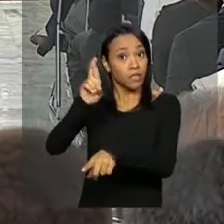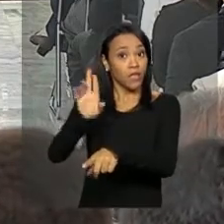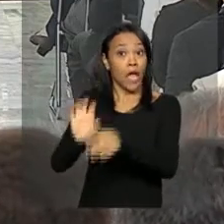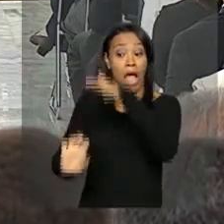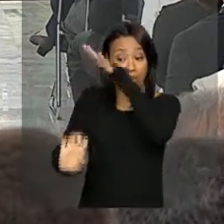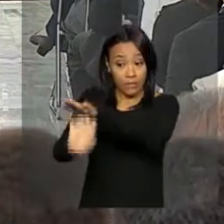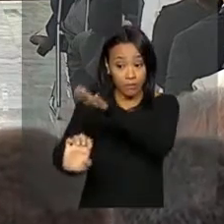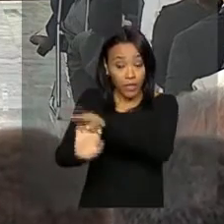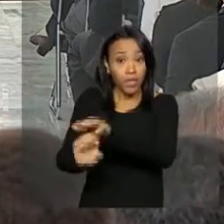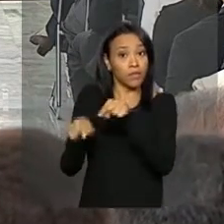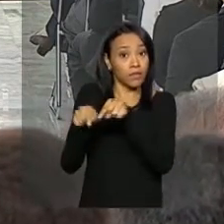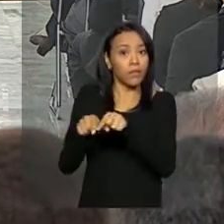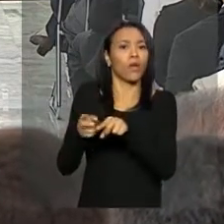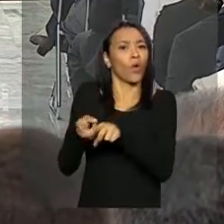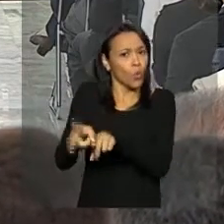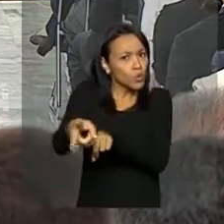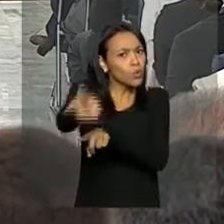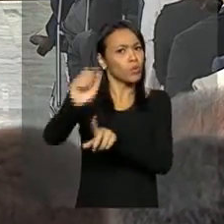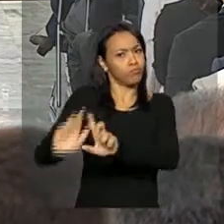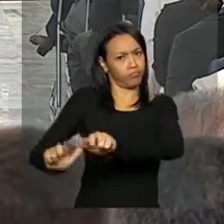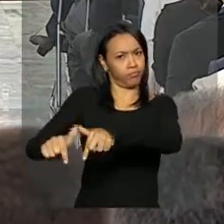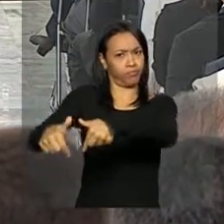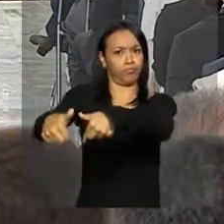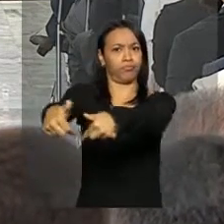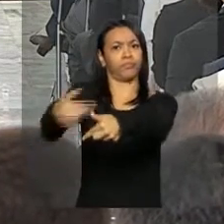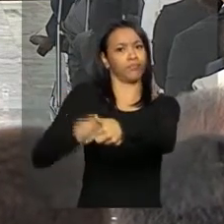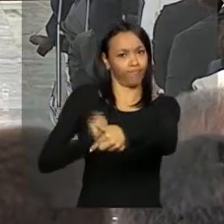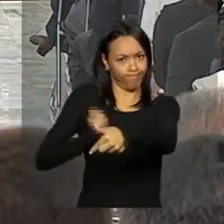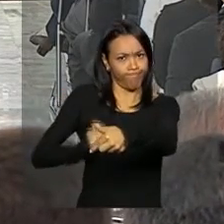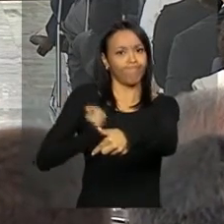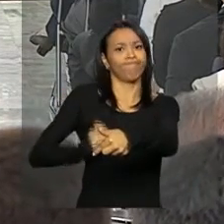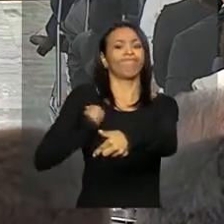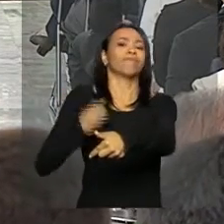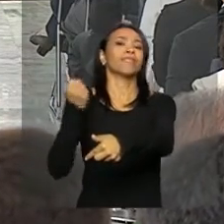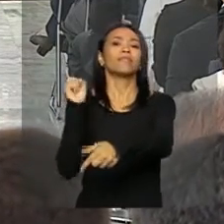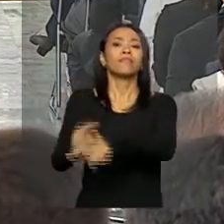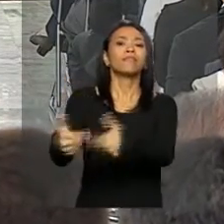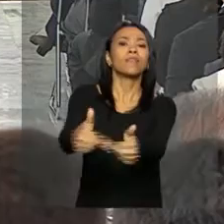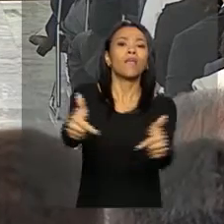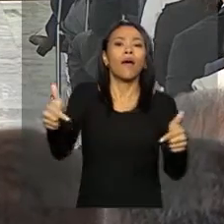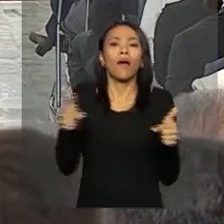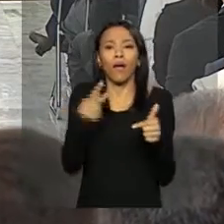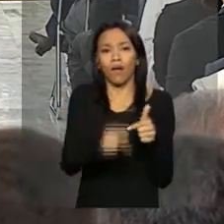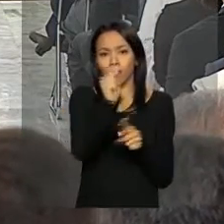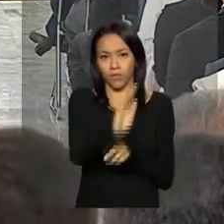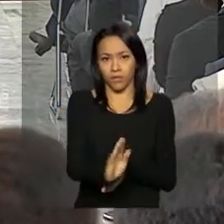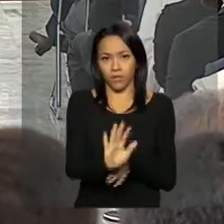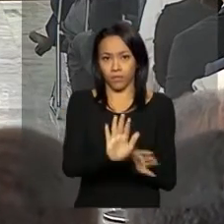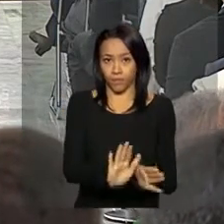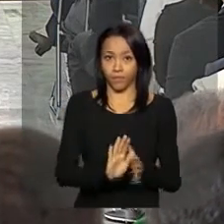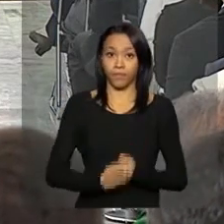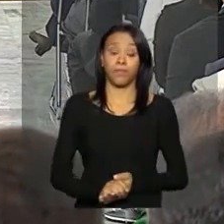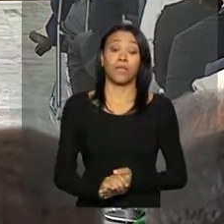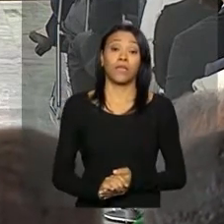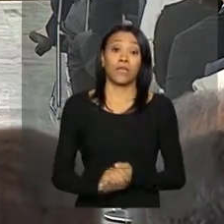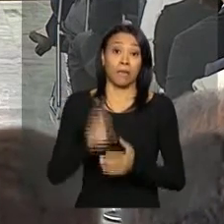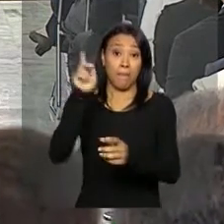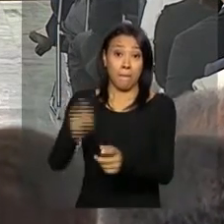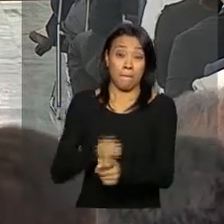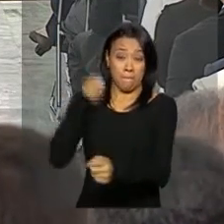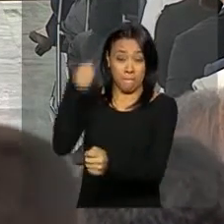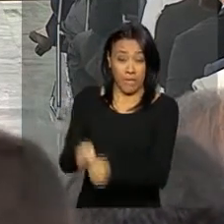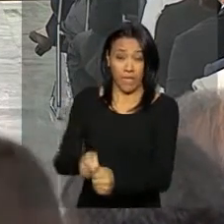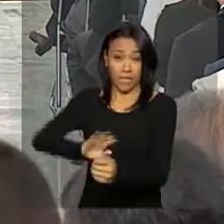mas que as empresas continuem existindo e gerando renda e empregos no Brasil. Penalizar